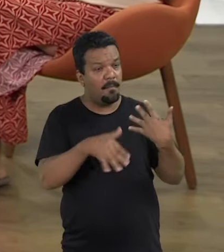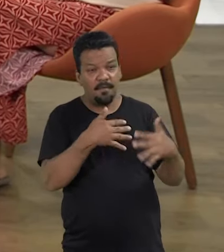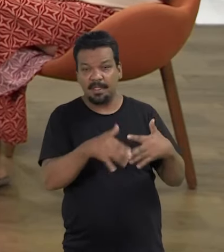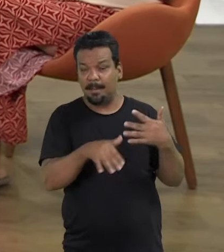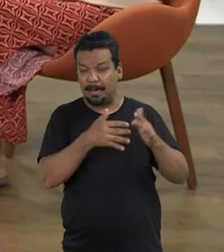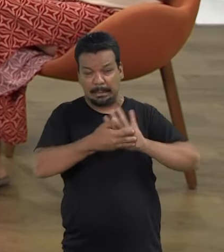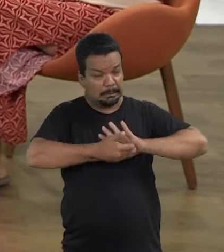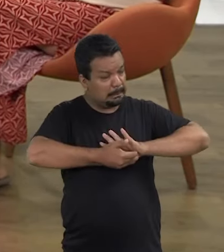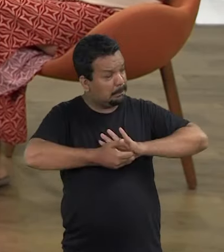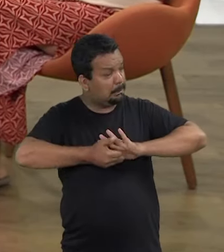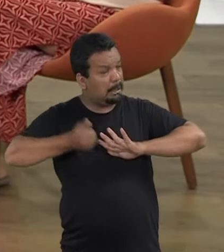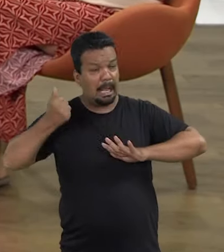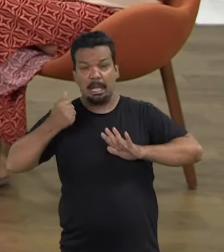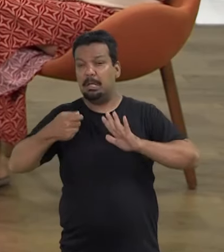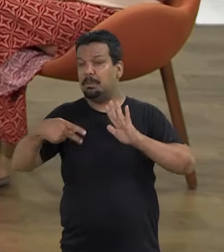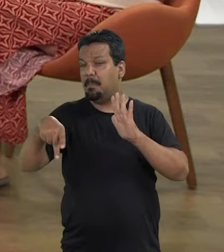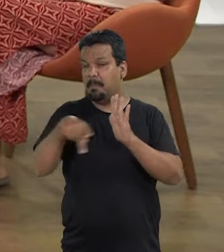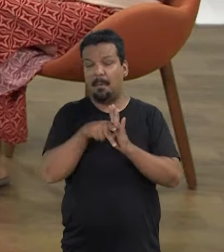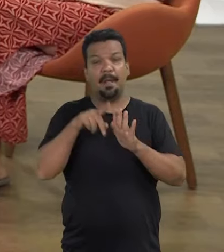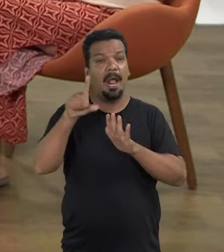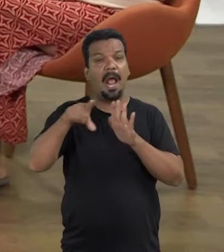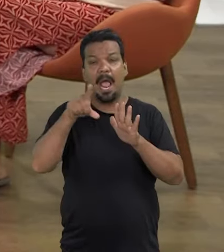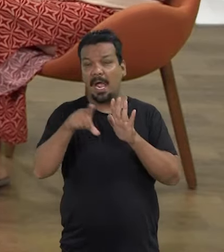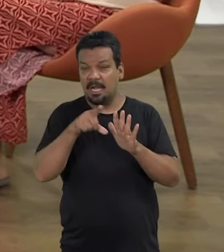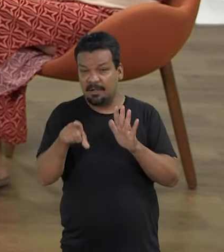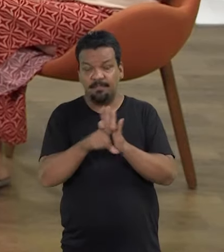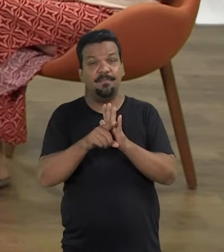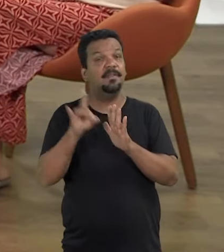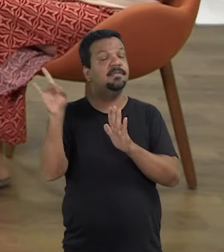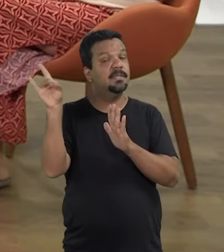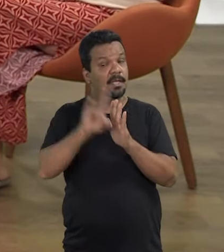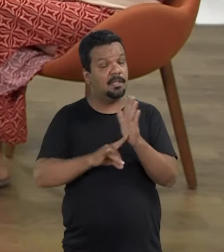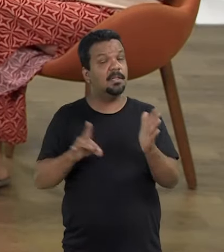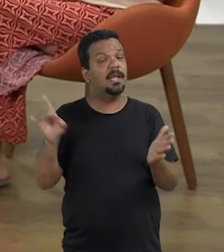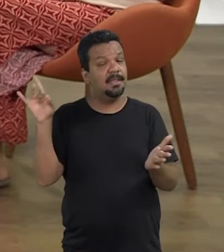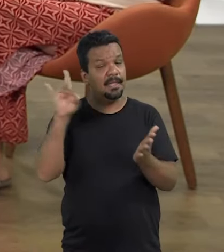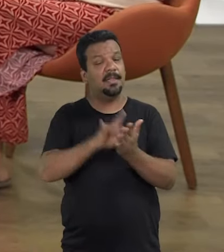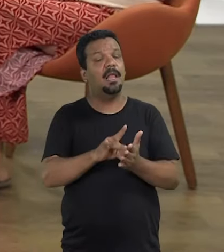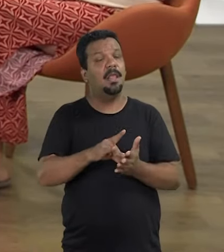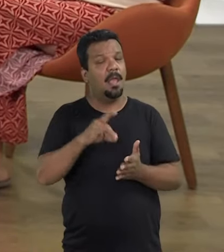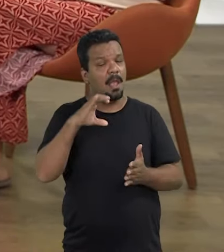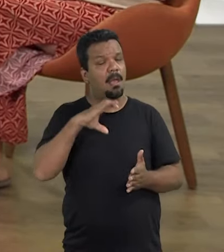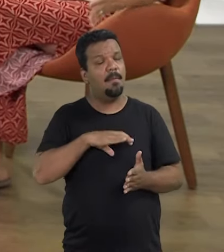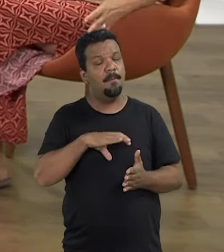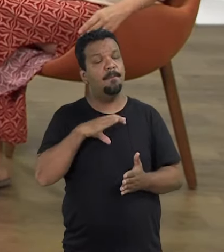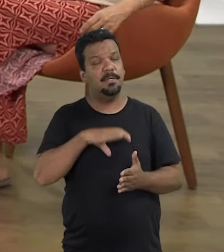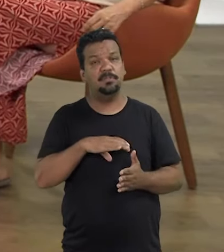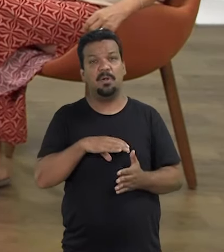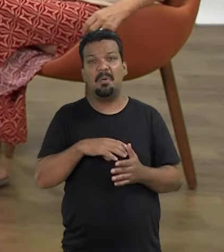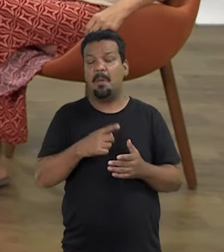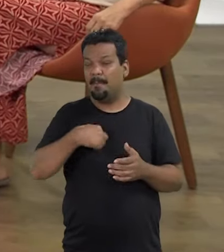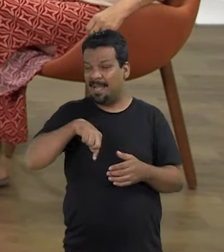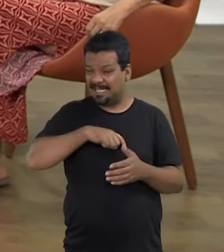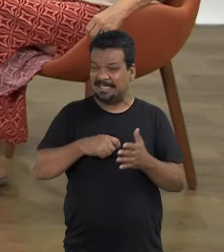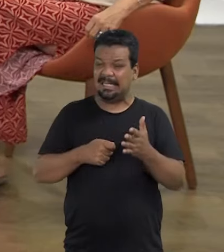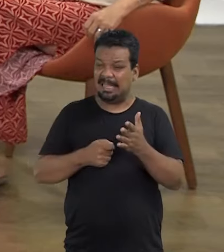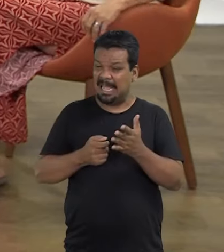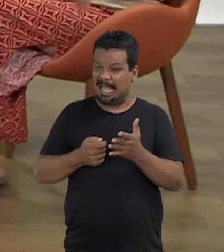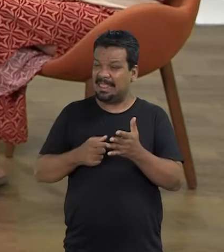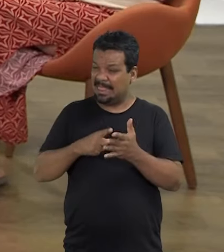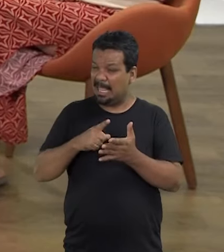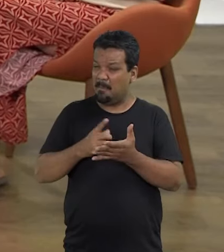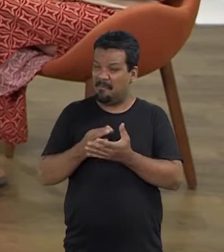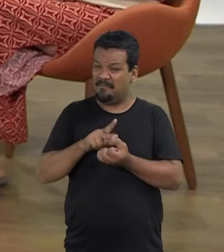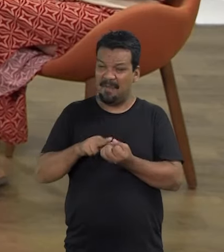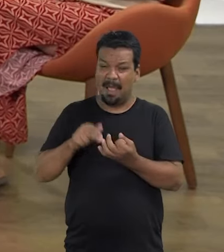movimentarem para poder extrair, arrancar do legislativo esse direito a uma dignidade menstrual. Nas redações não é diferente.